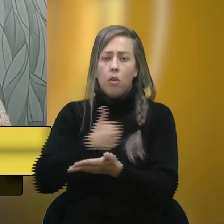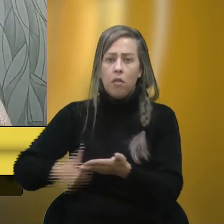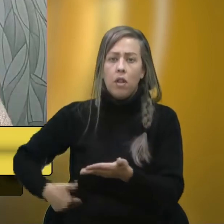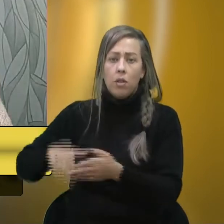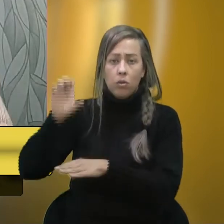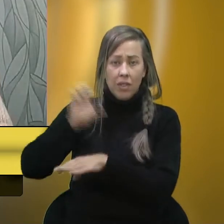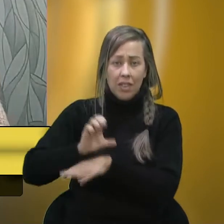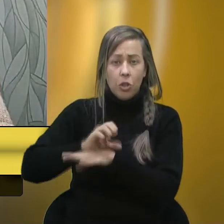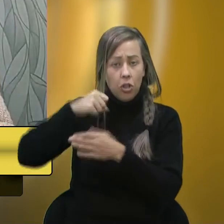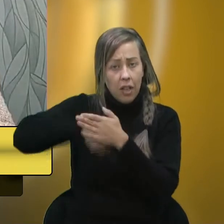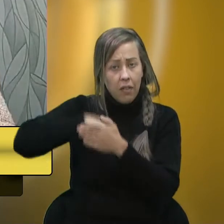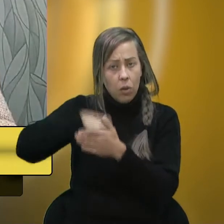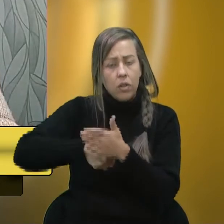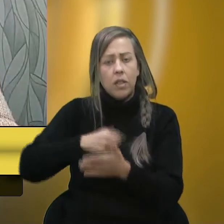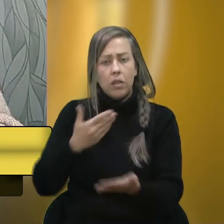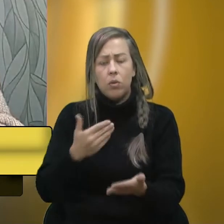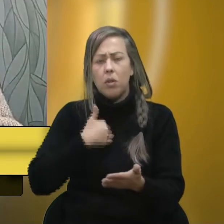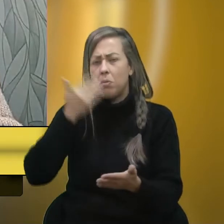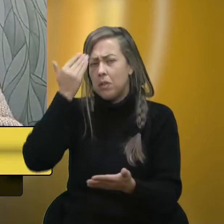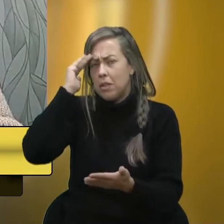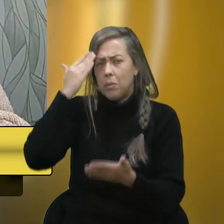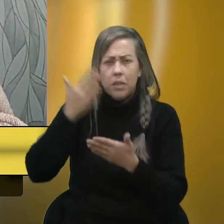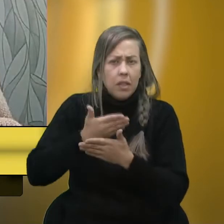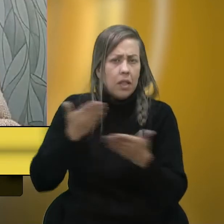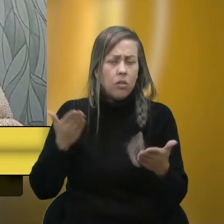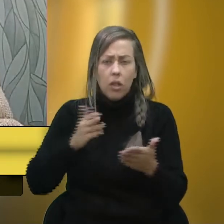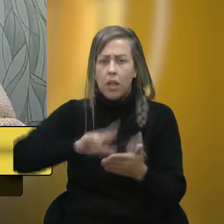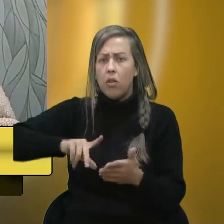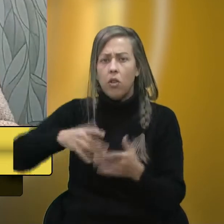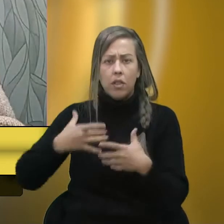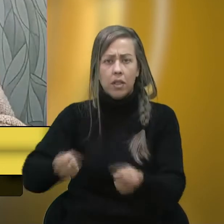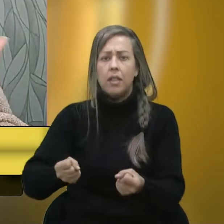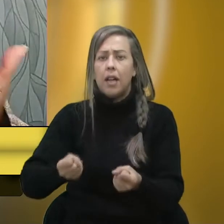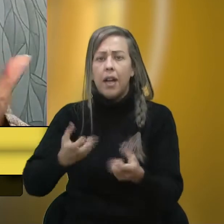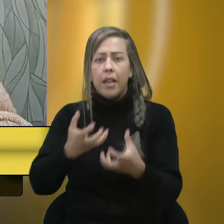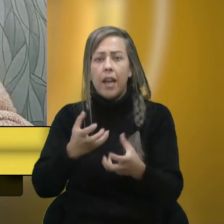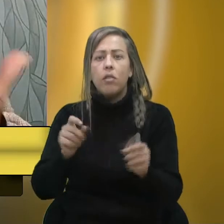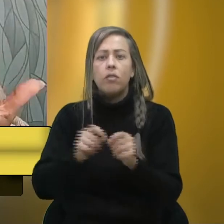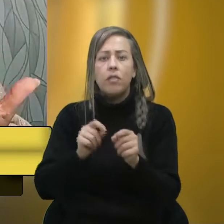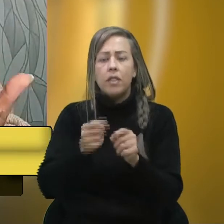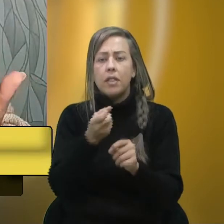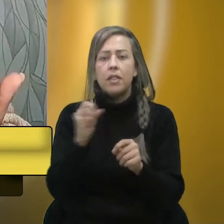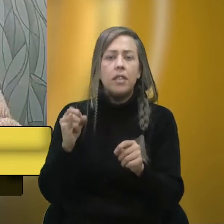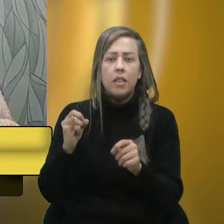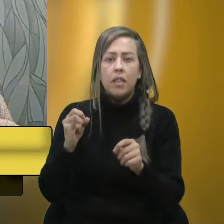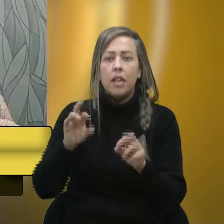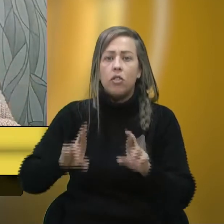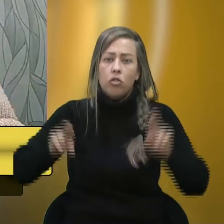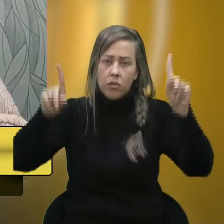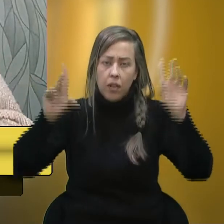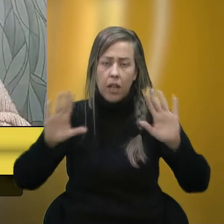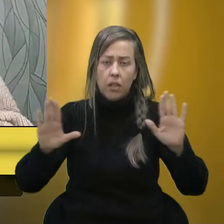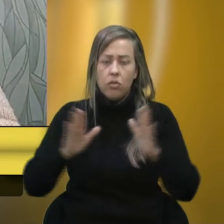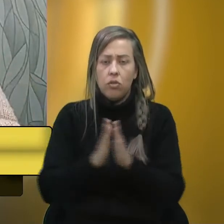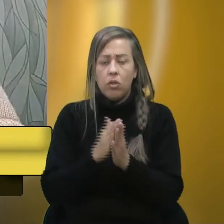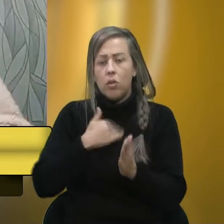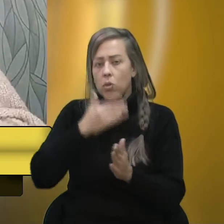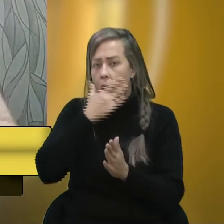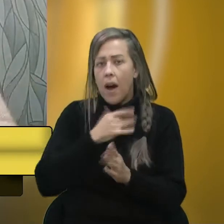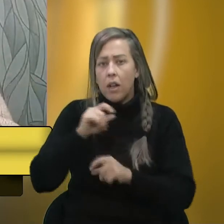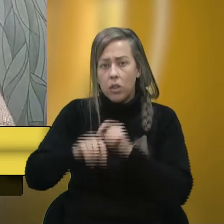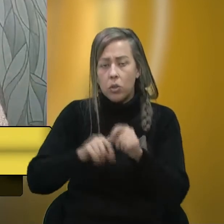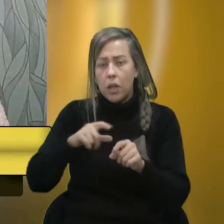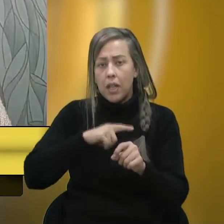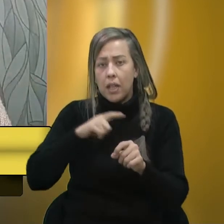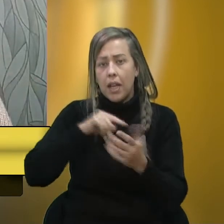já estava lutando por isso, então, eu não entendo e não vou permitir que as pessoas queiram fazer isso ser diferente, eu só acho que a gente tem